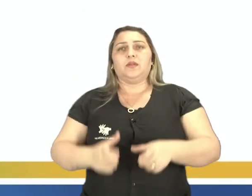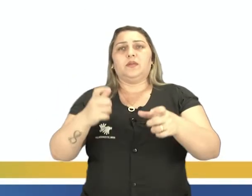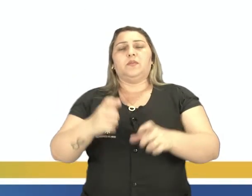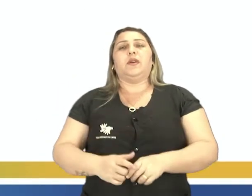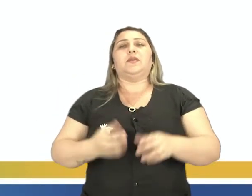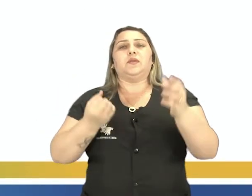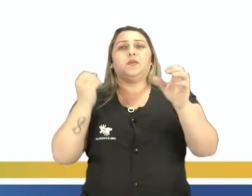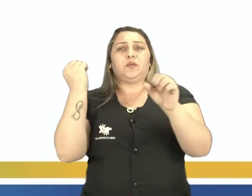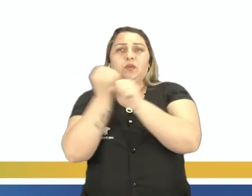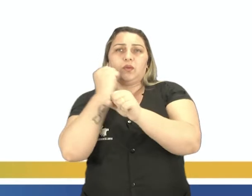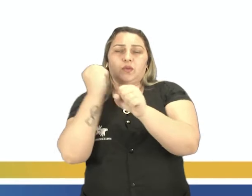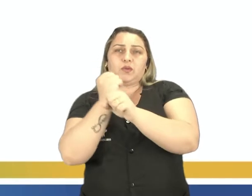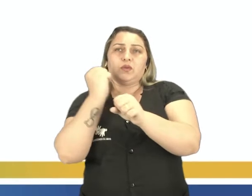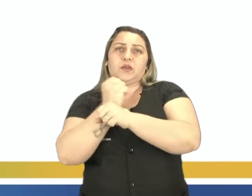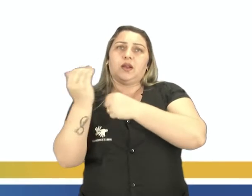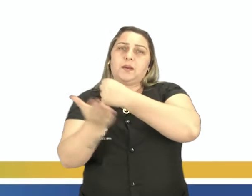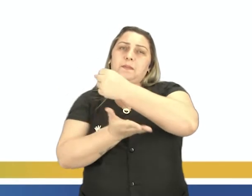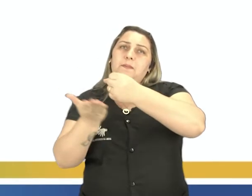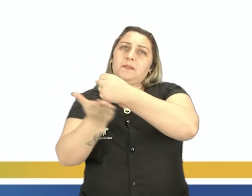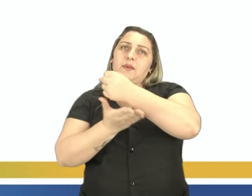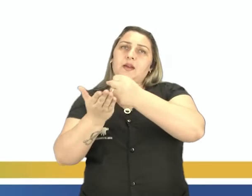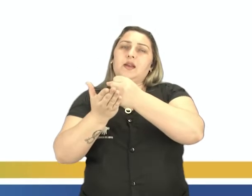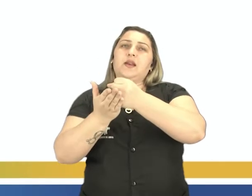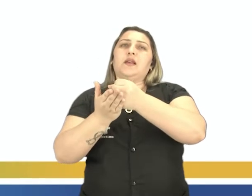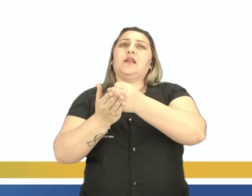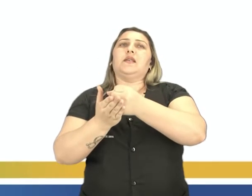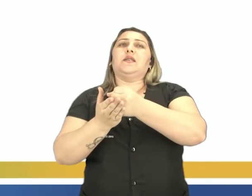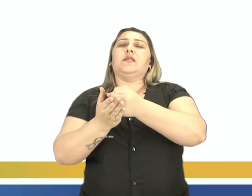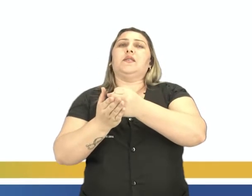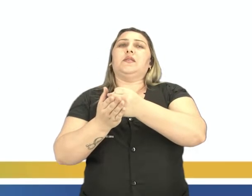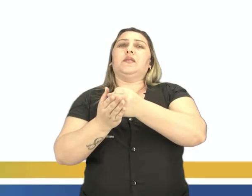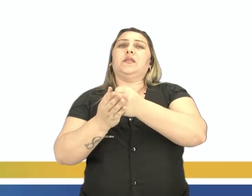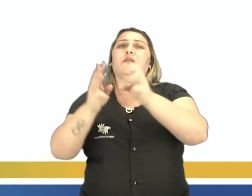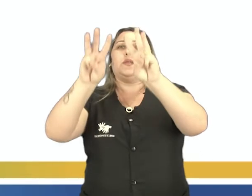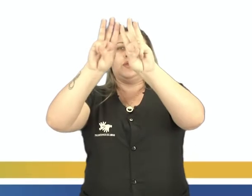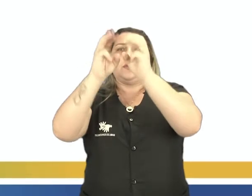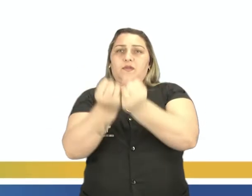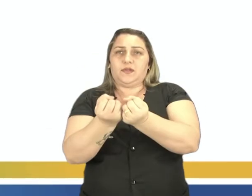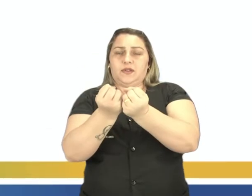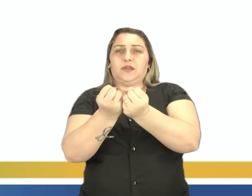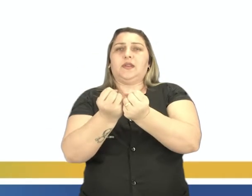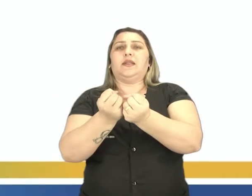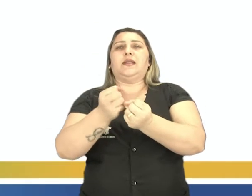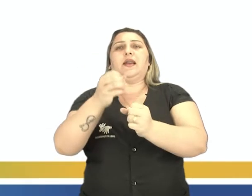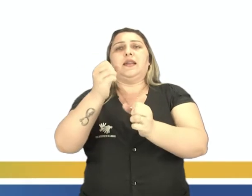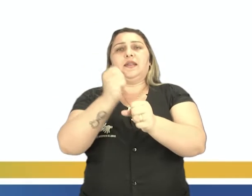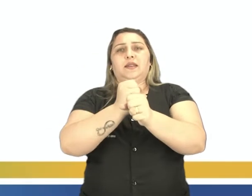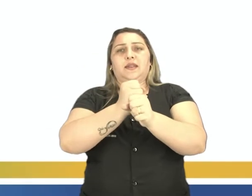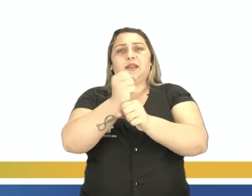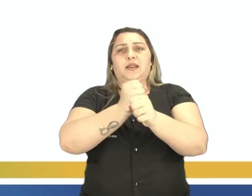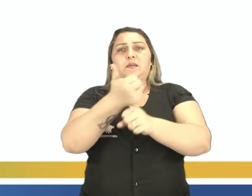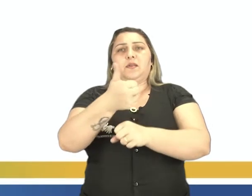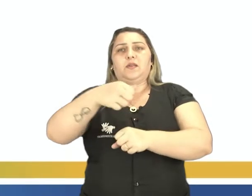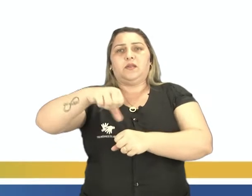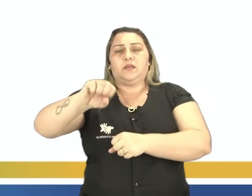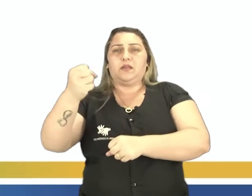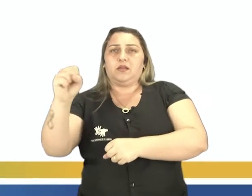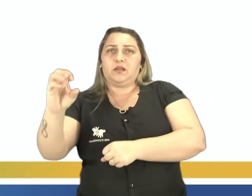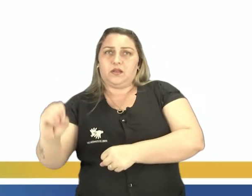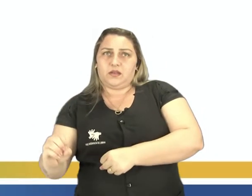construído sob as bases de uma antiga usina de beneficiamento de castanha da década de 1980.